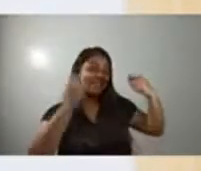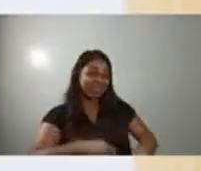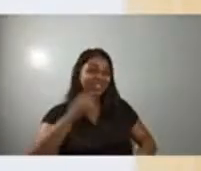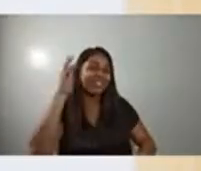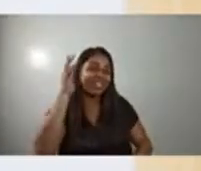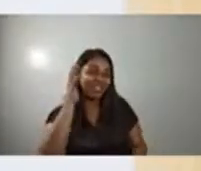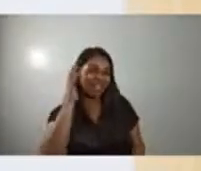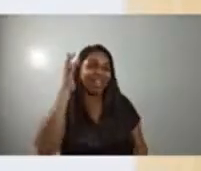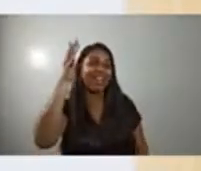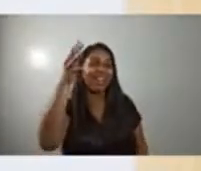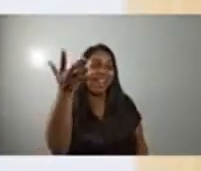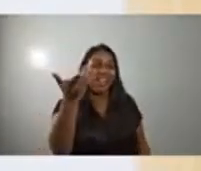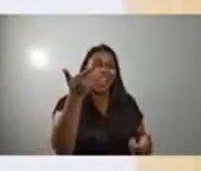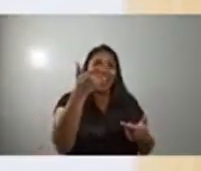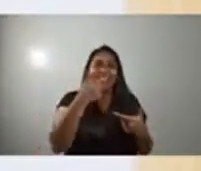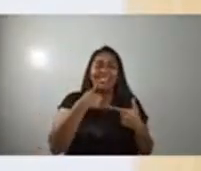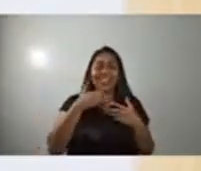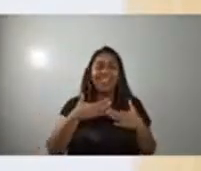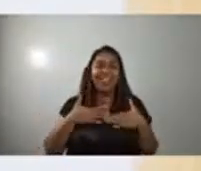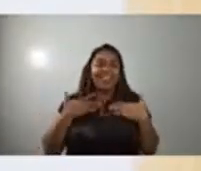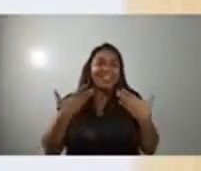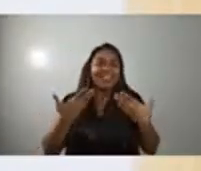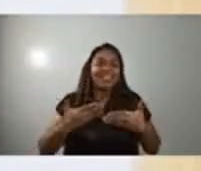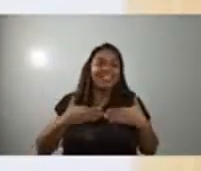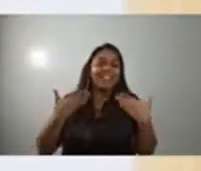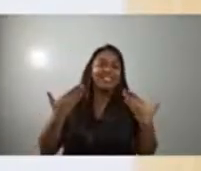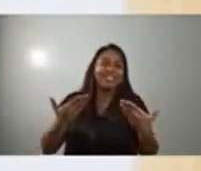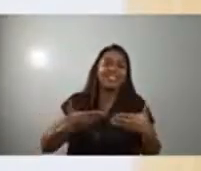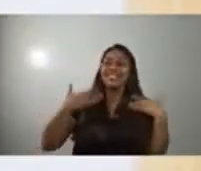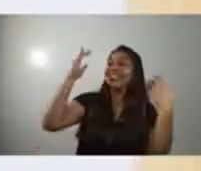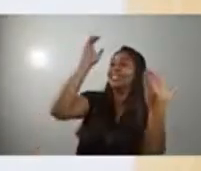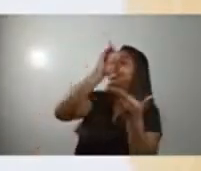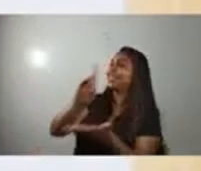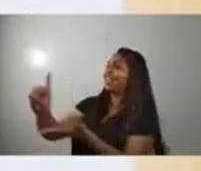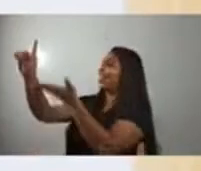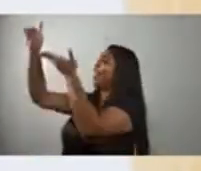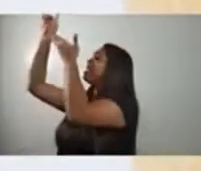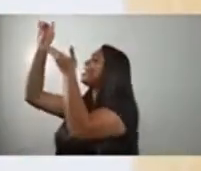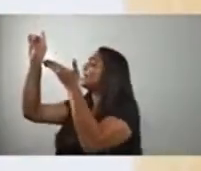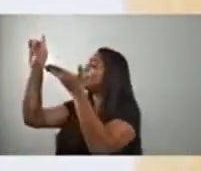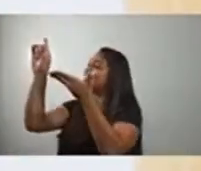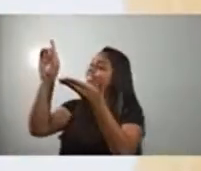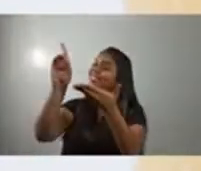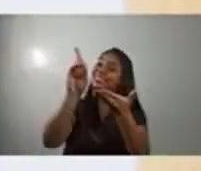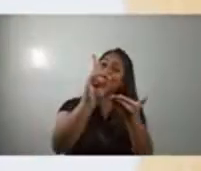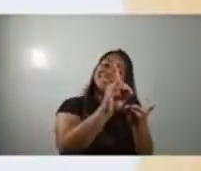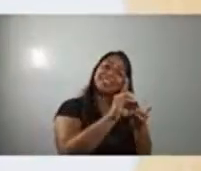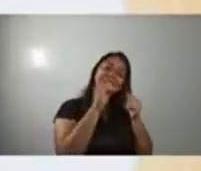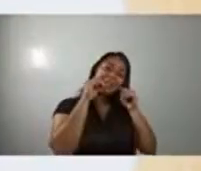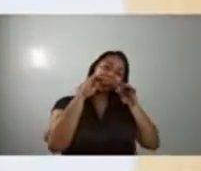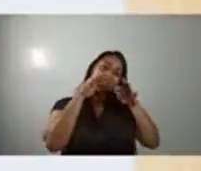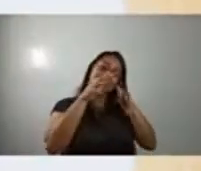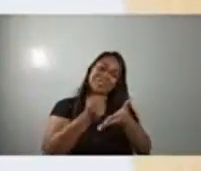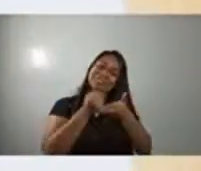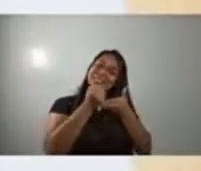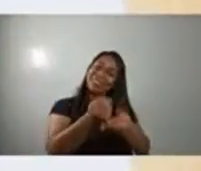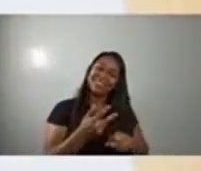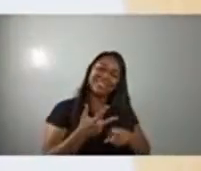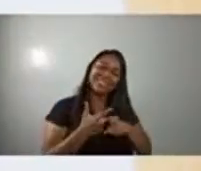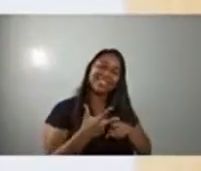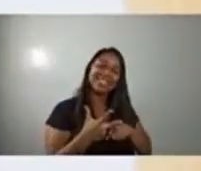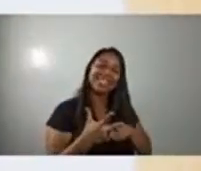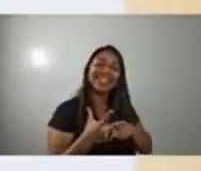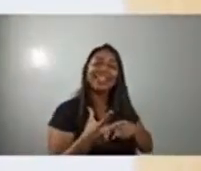alegra minha alma Ele desceu lá da glória, Jesus já te deu vitória Então diga que